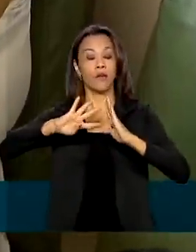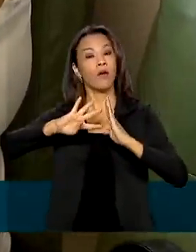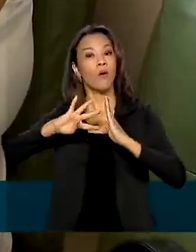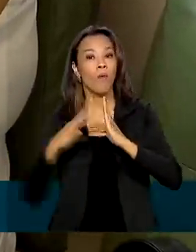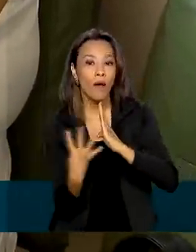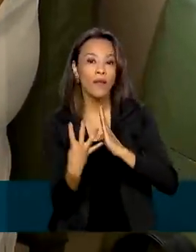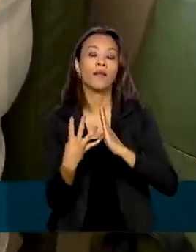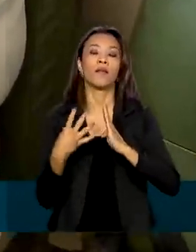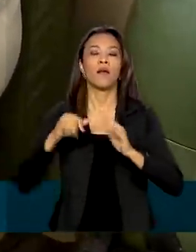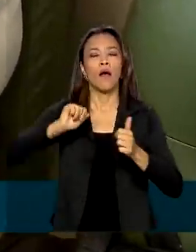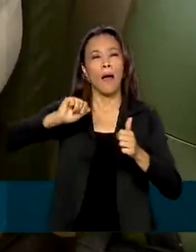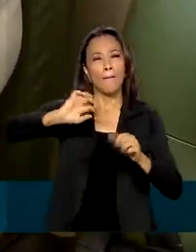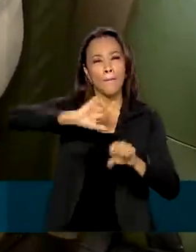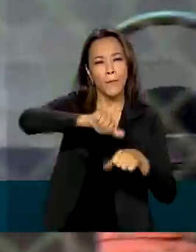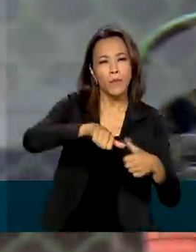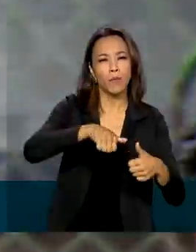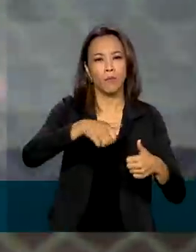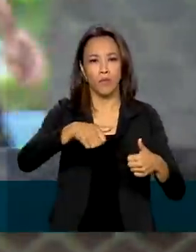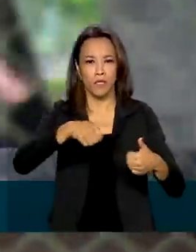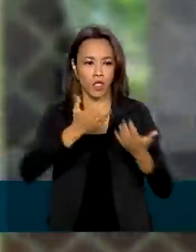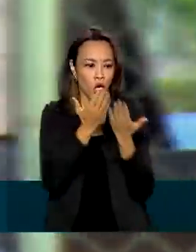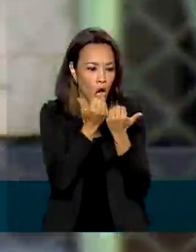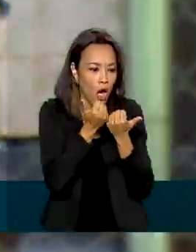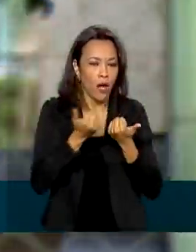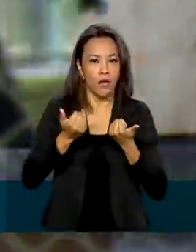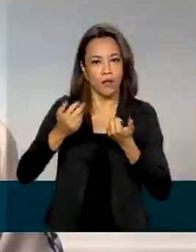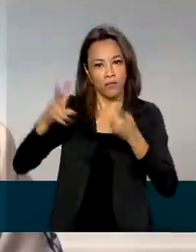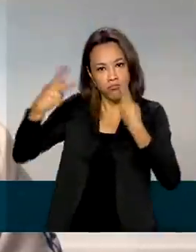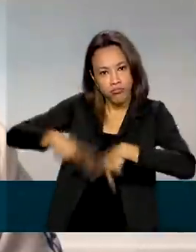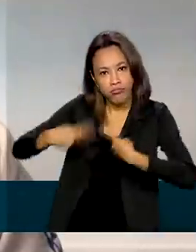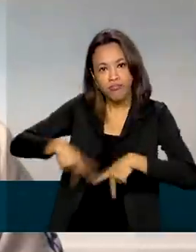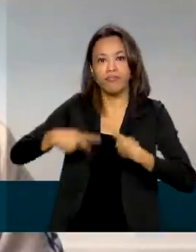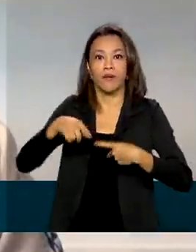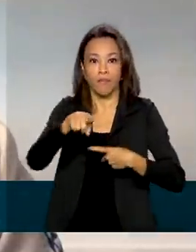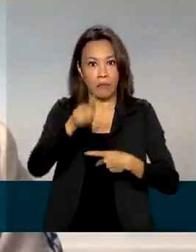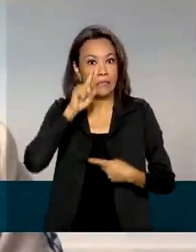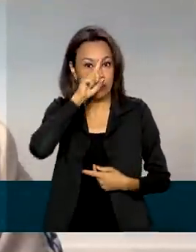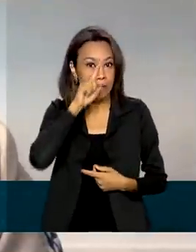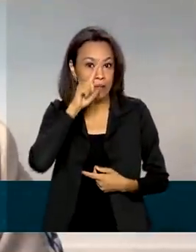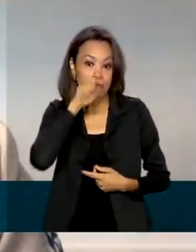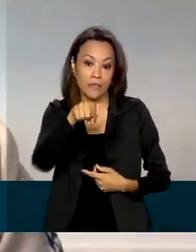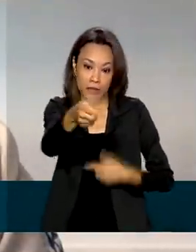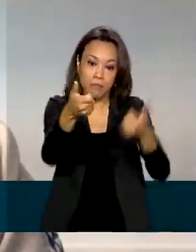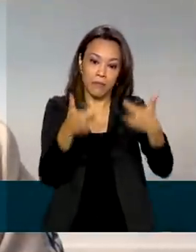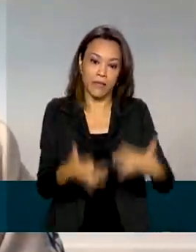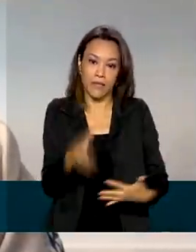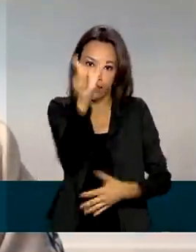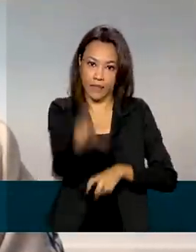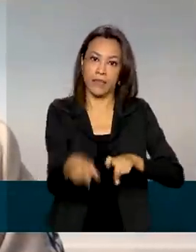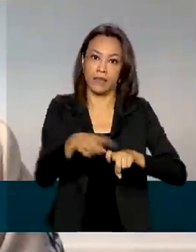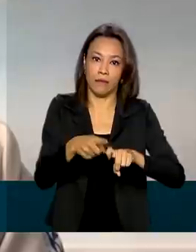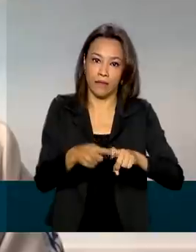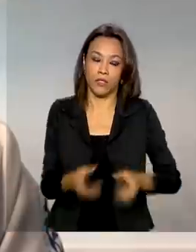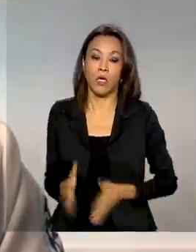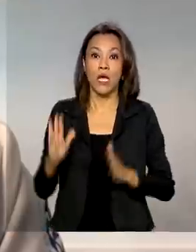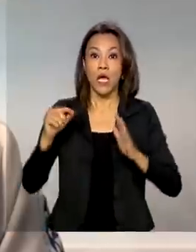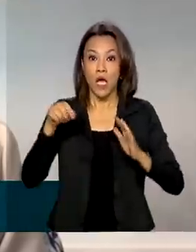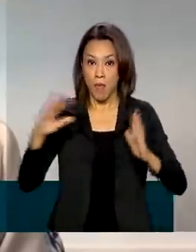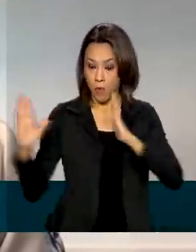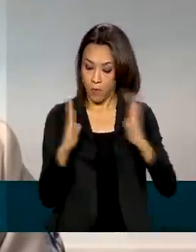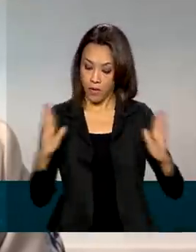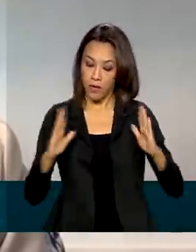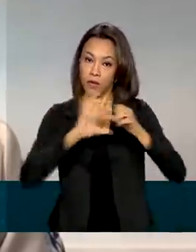de rotina e alimentação pode trazer riscos, como explica esse médico. Temos visto que durante a pandemia